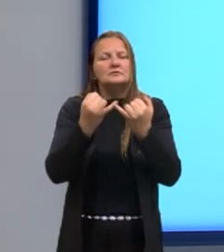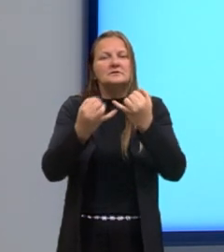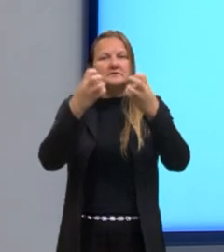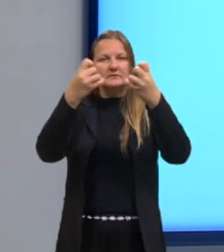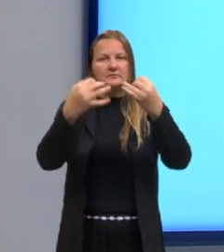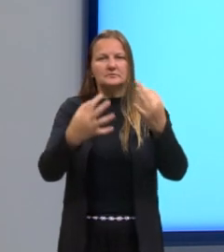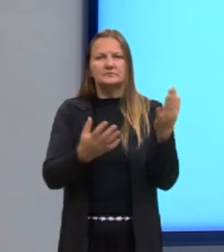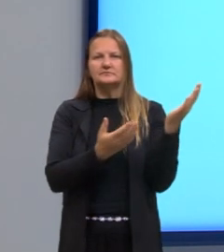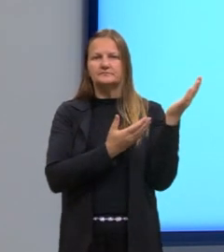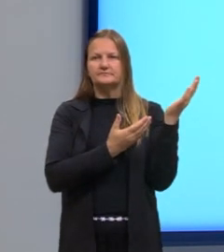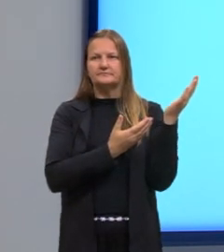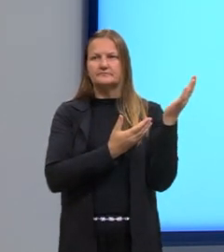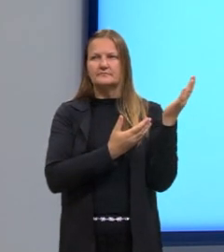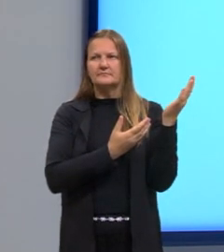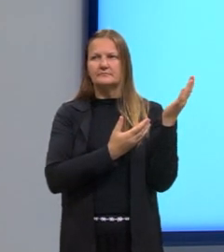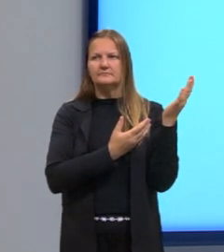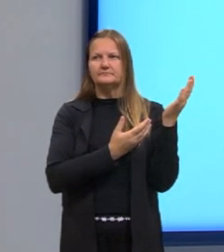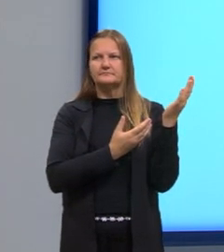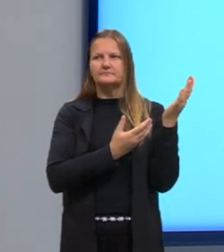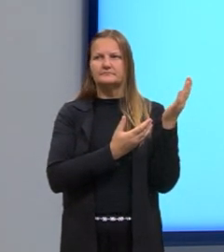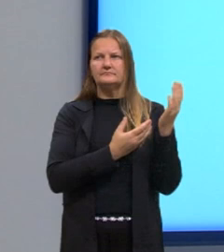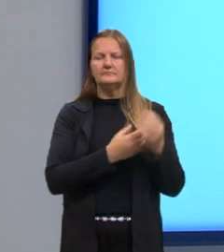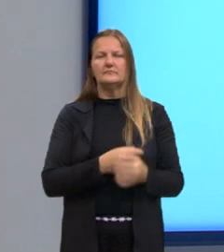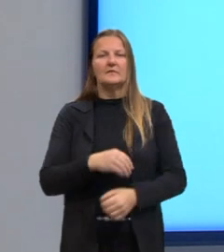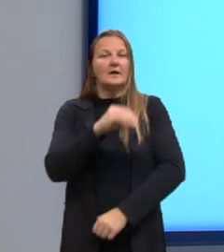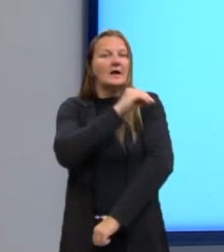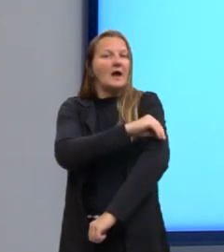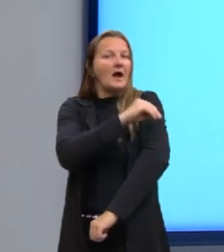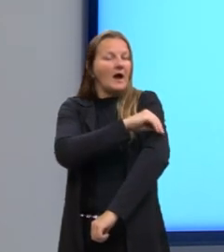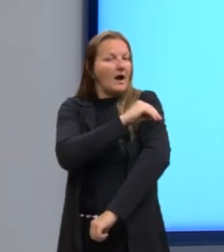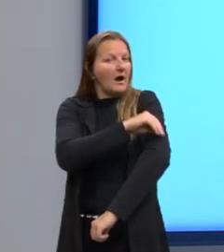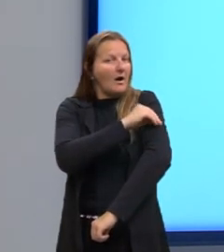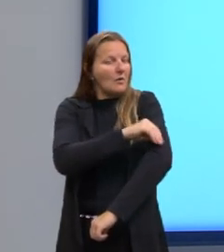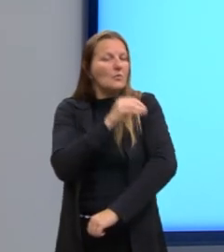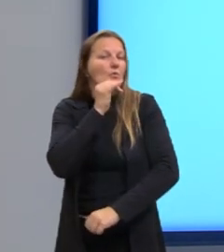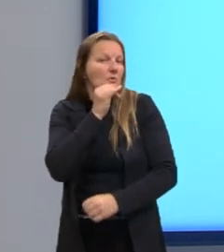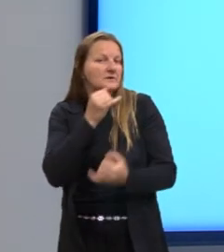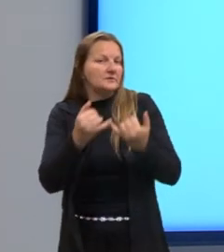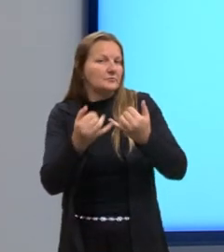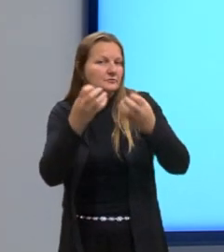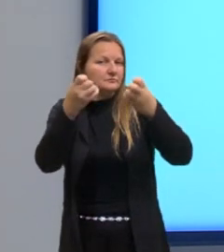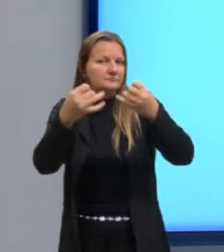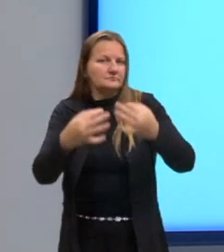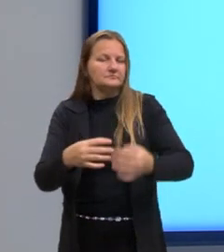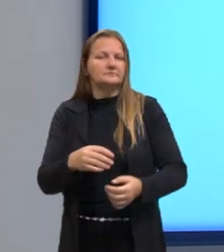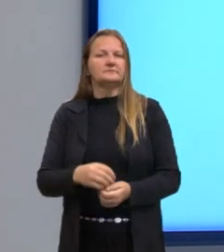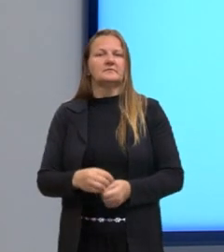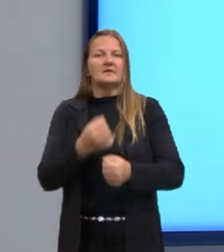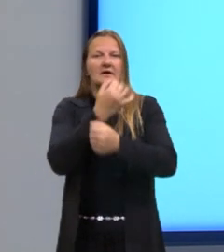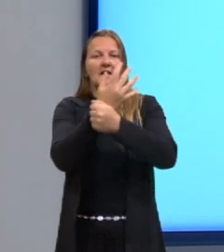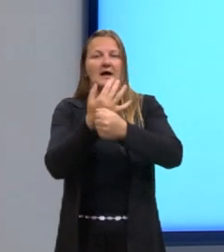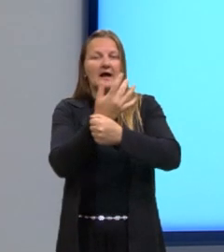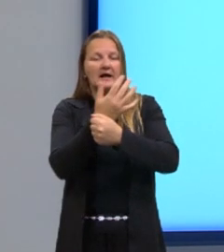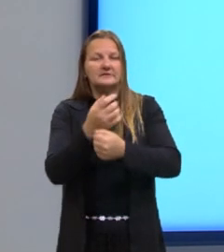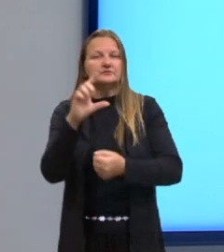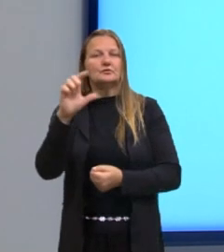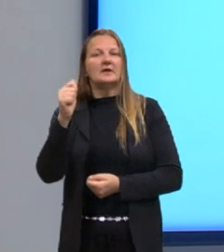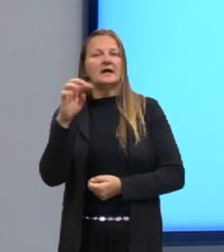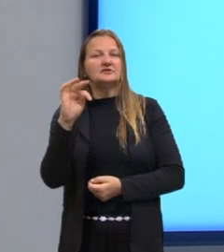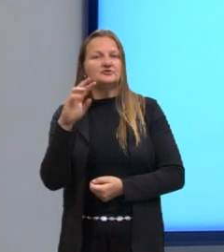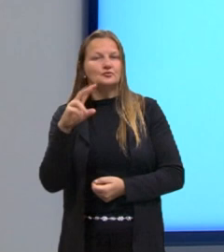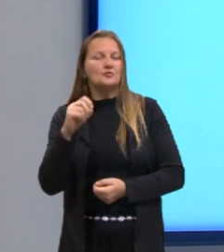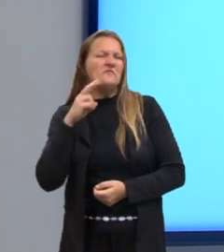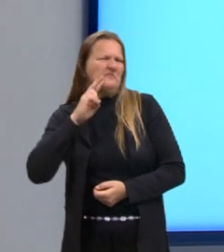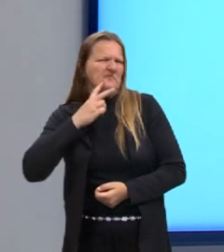eles produzem, está o álcool etílico, ácido lático, ácido acético,